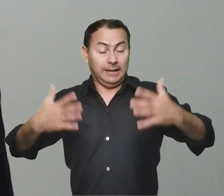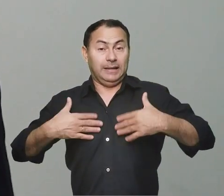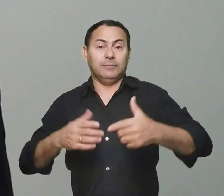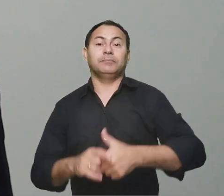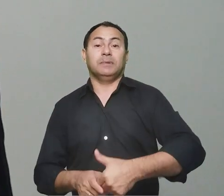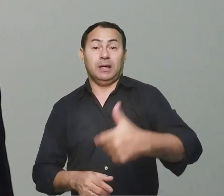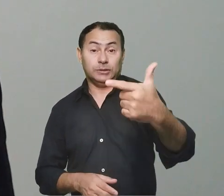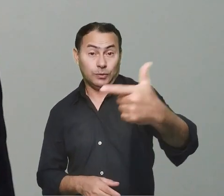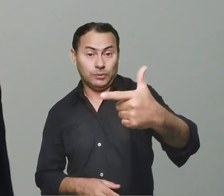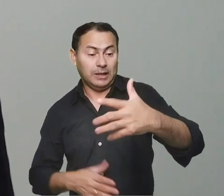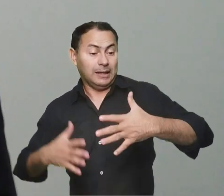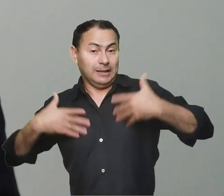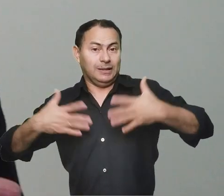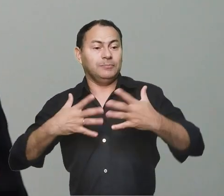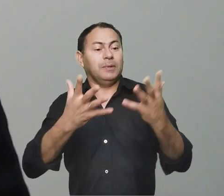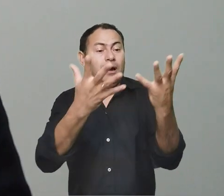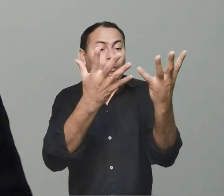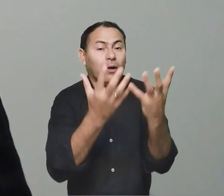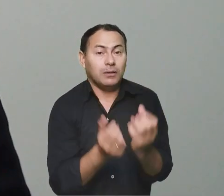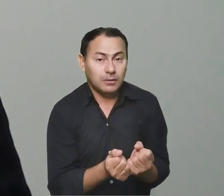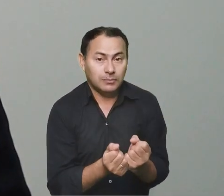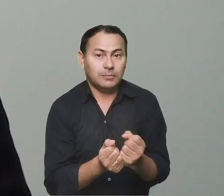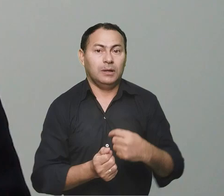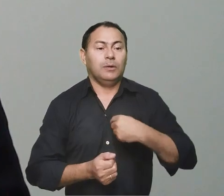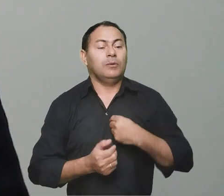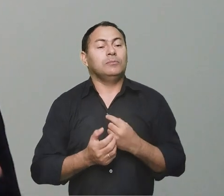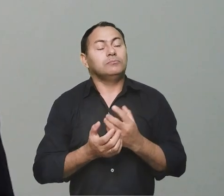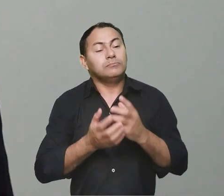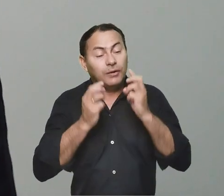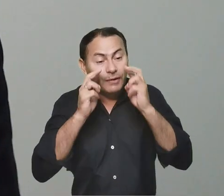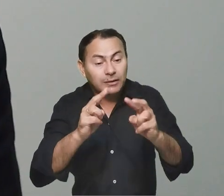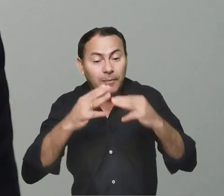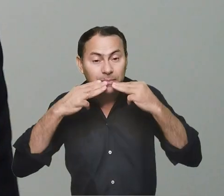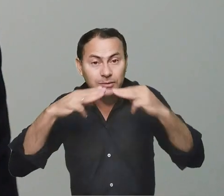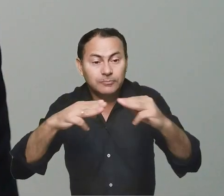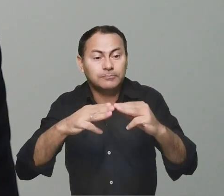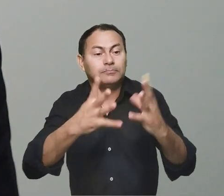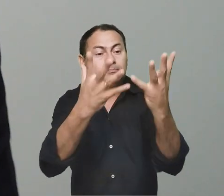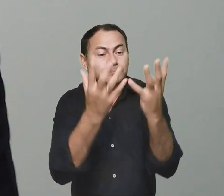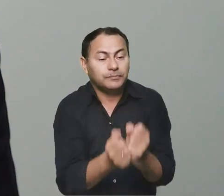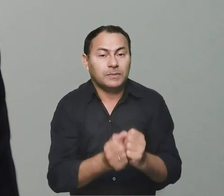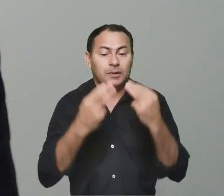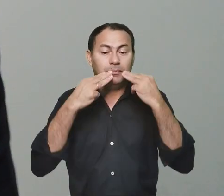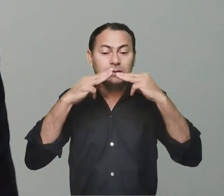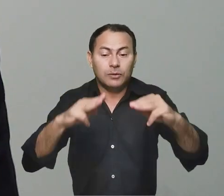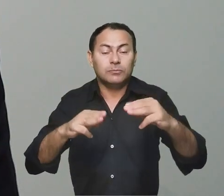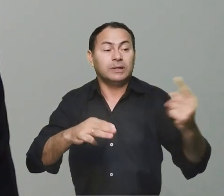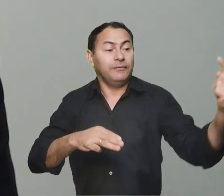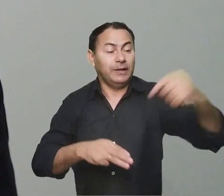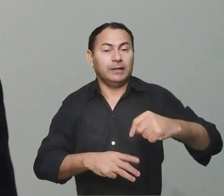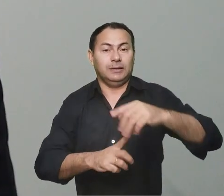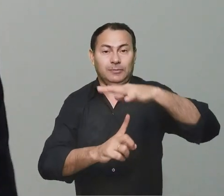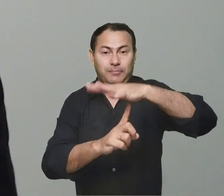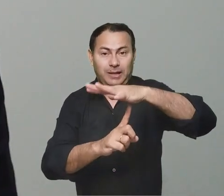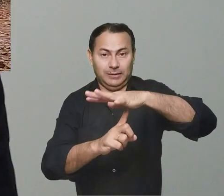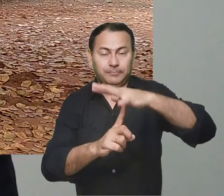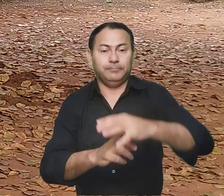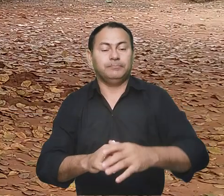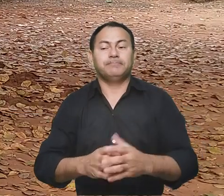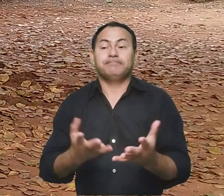primeira alegria. A segunda, eu acolhendo, eu acolhendo, acolhendo os missionários do Paraná.